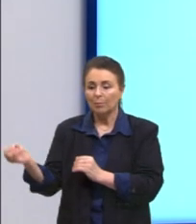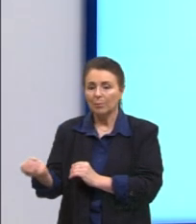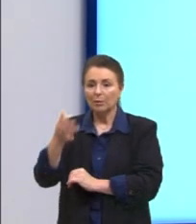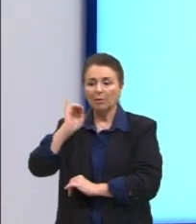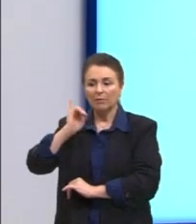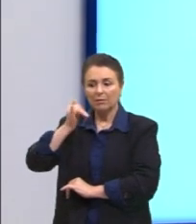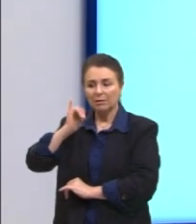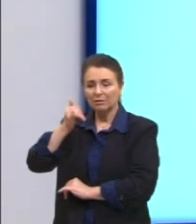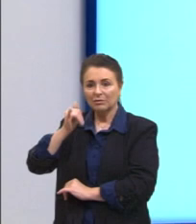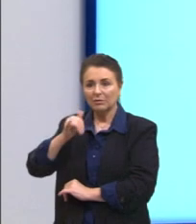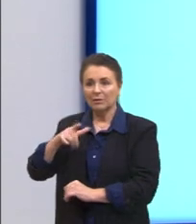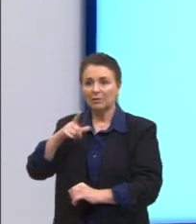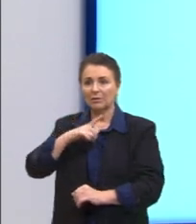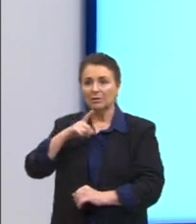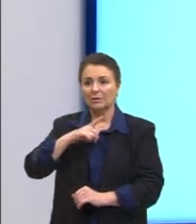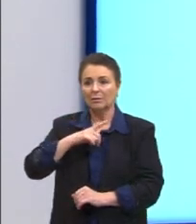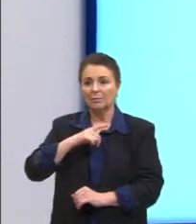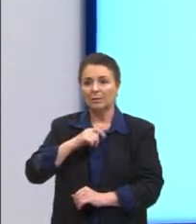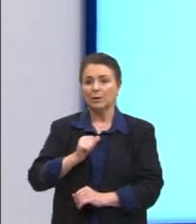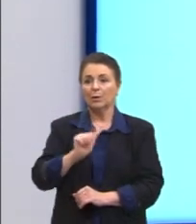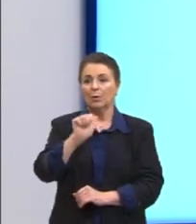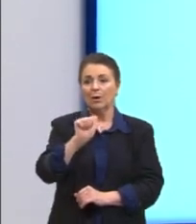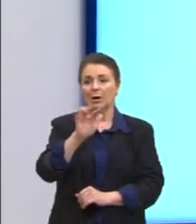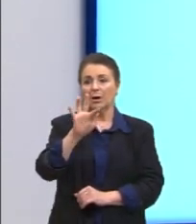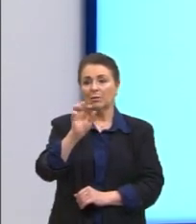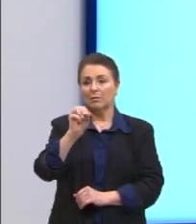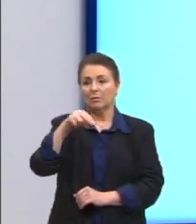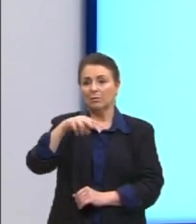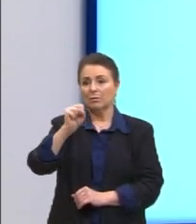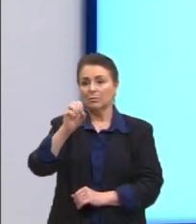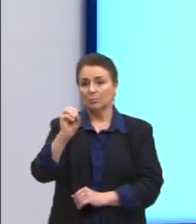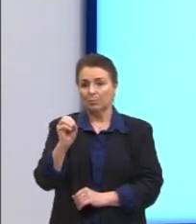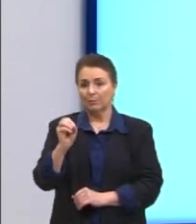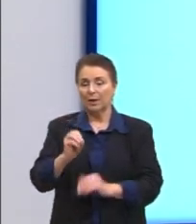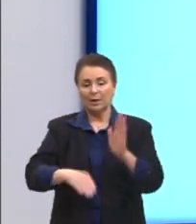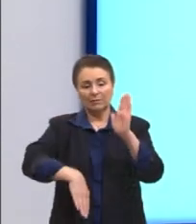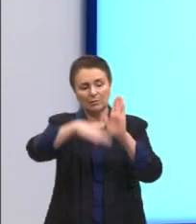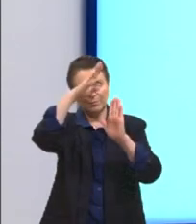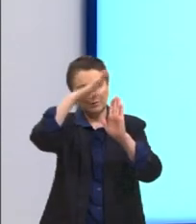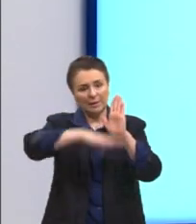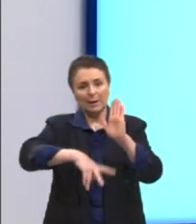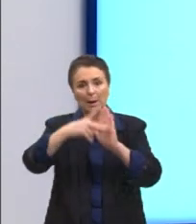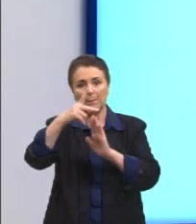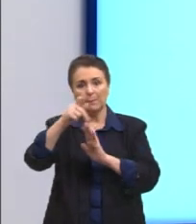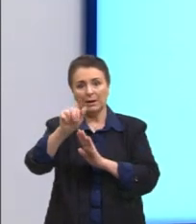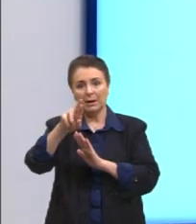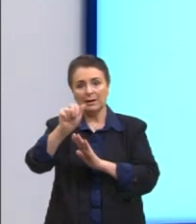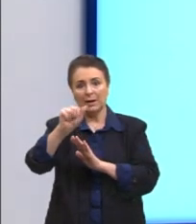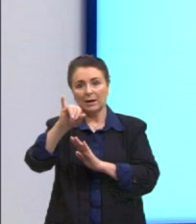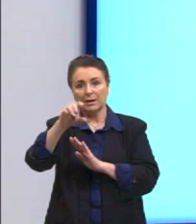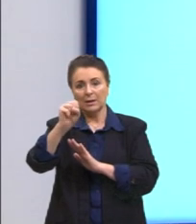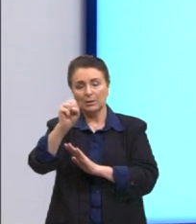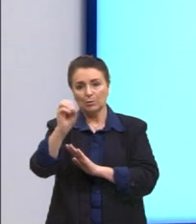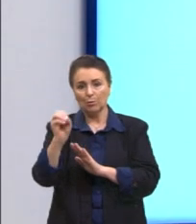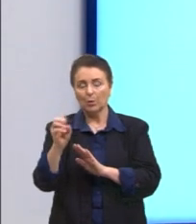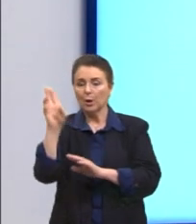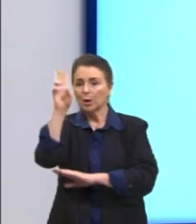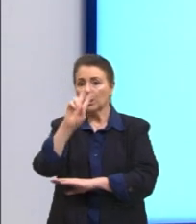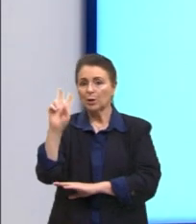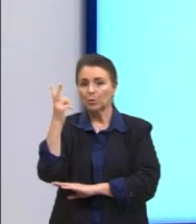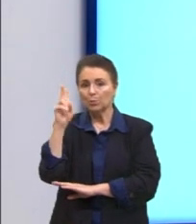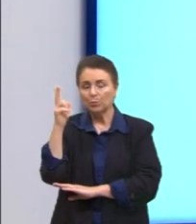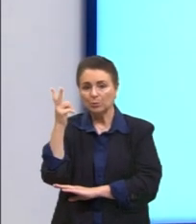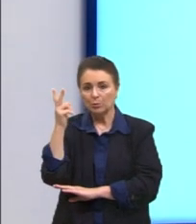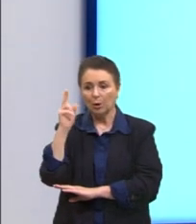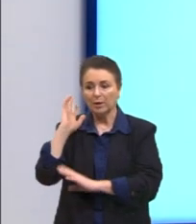E o Albano Afonso, nessa série Paraíso, ele utiliza imagens da história da arte, perfura elas